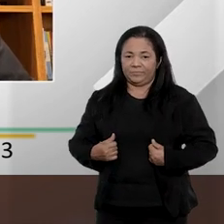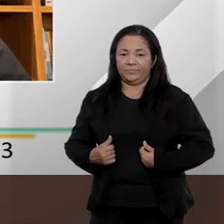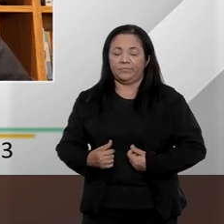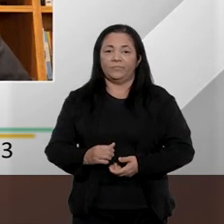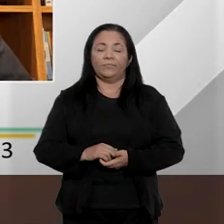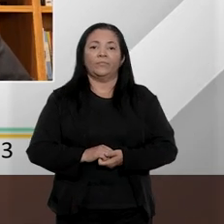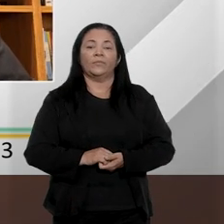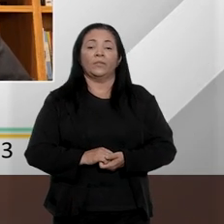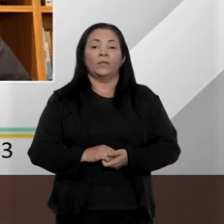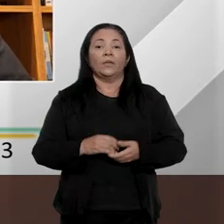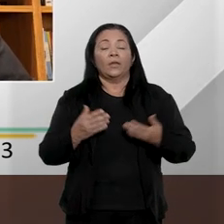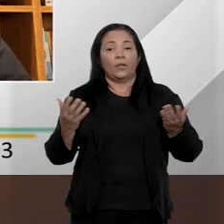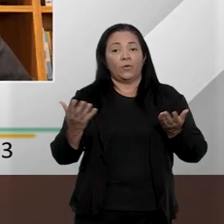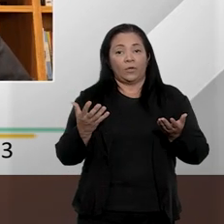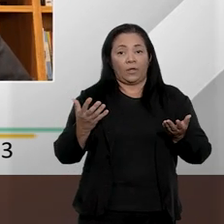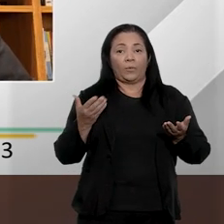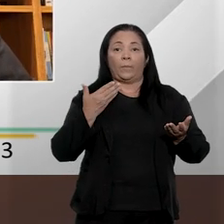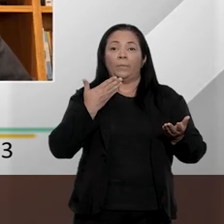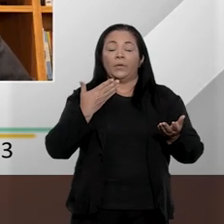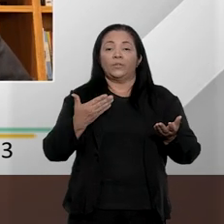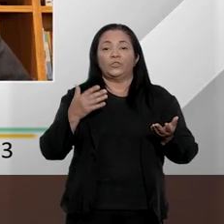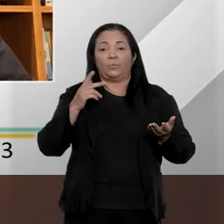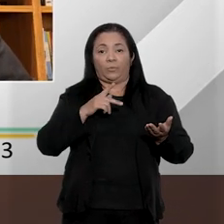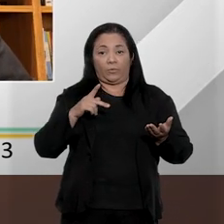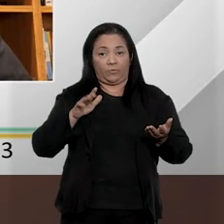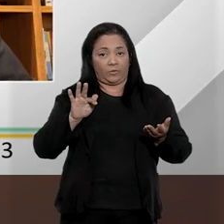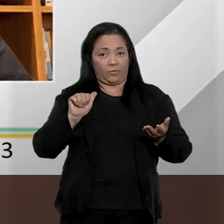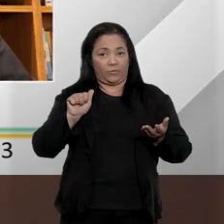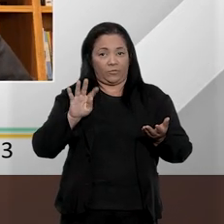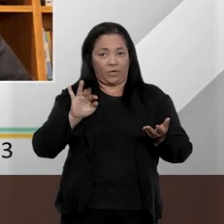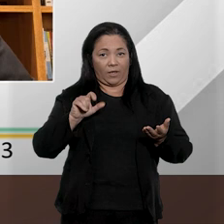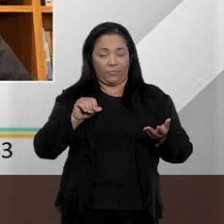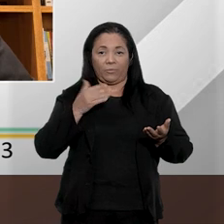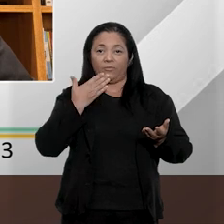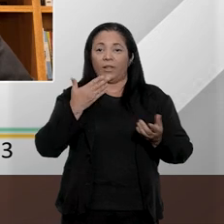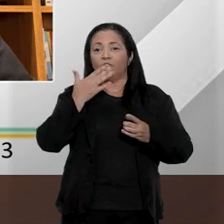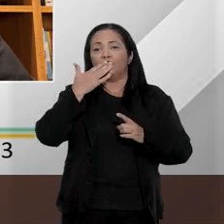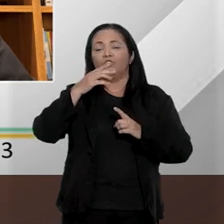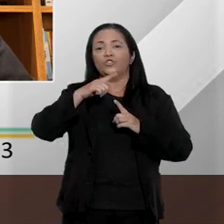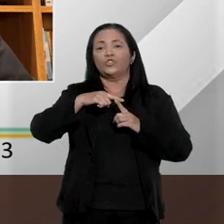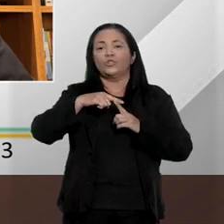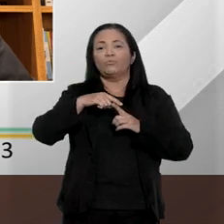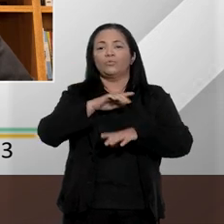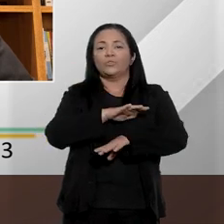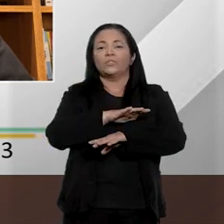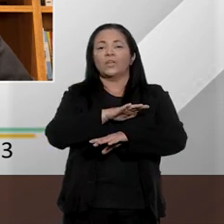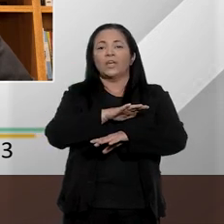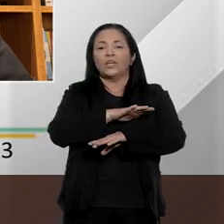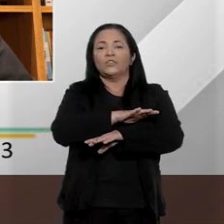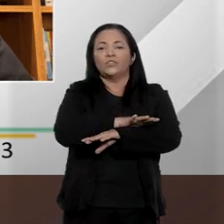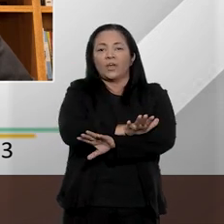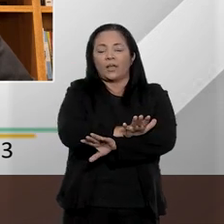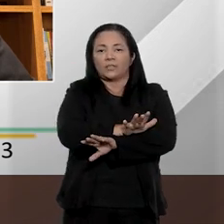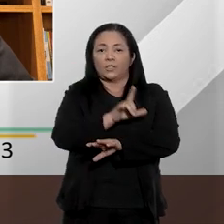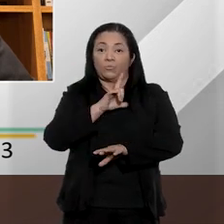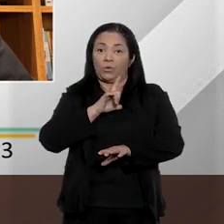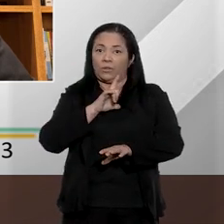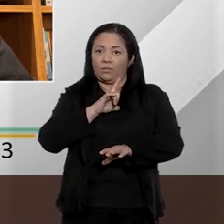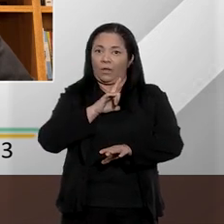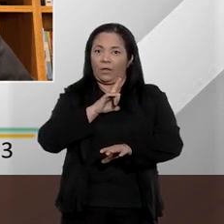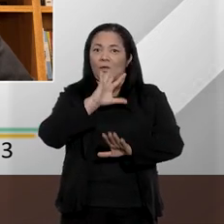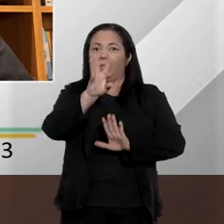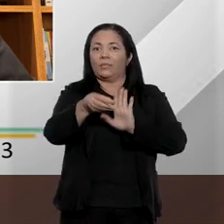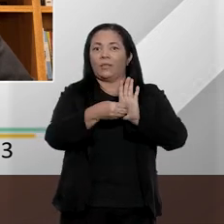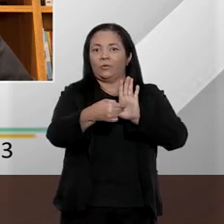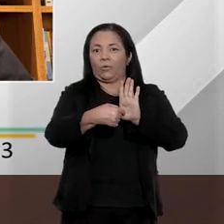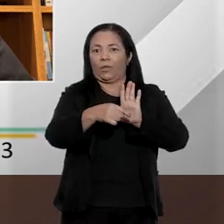Agora, gostaria de ouvir o professor Fábio, pontualmente, quais os tipos de racismo previstos na nova legislação.